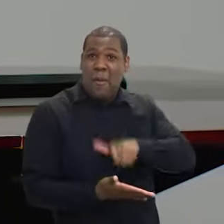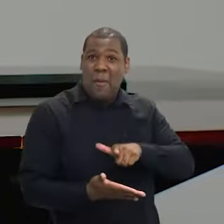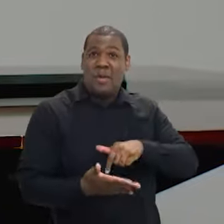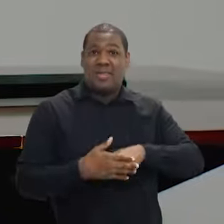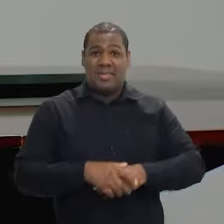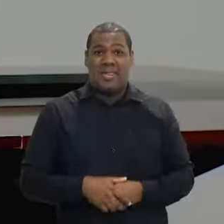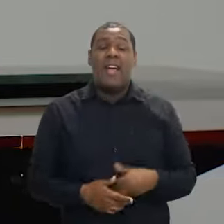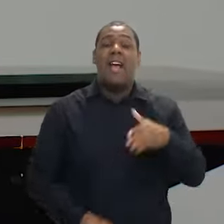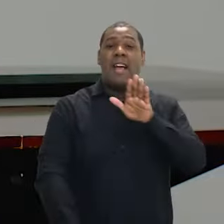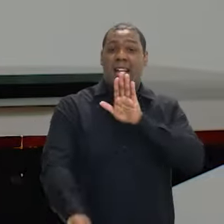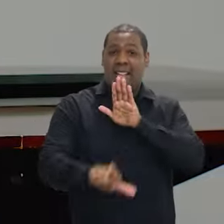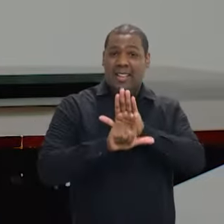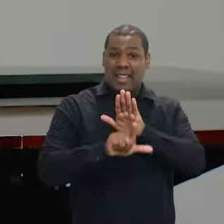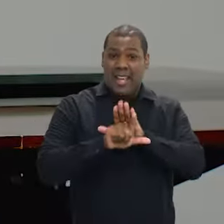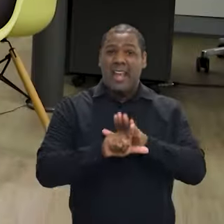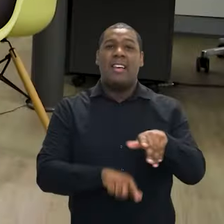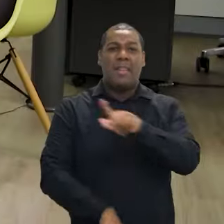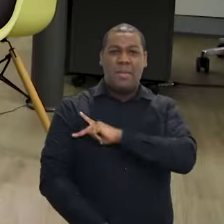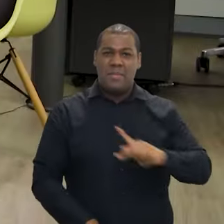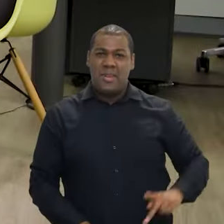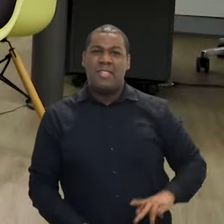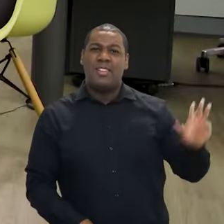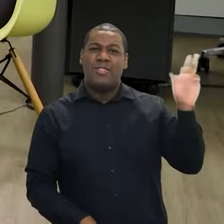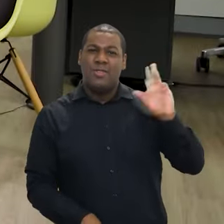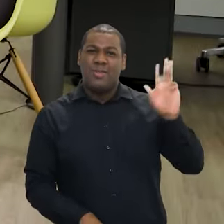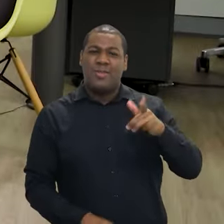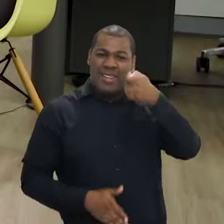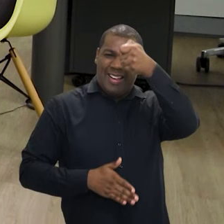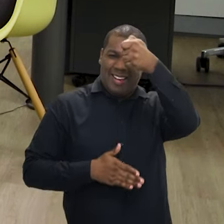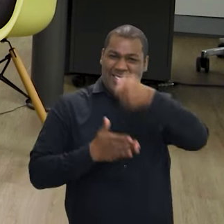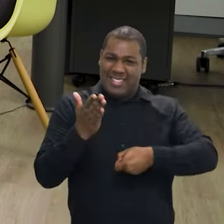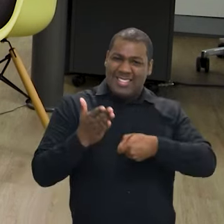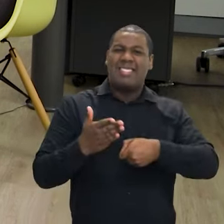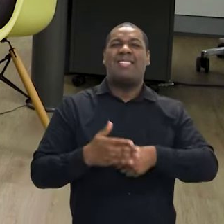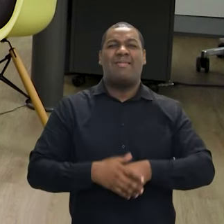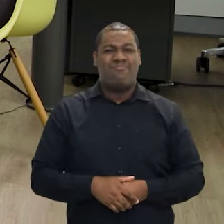a primeira lei assinada pelo presidente Lula, né?